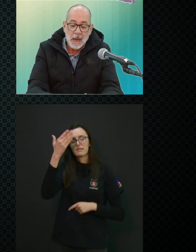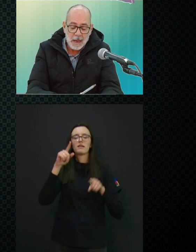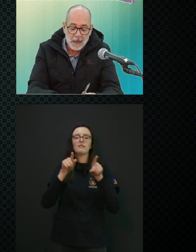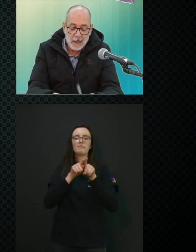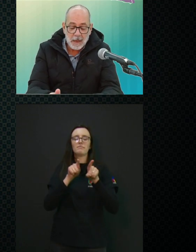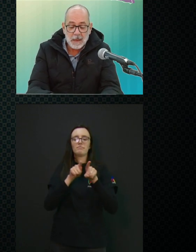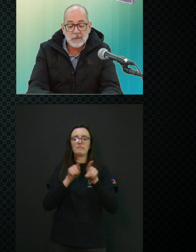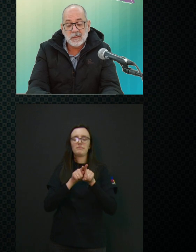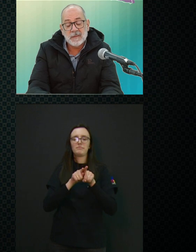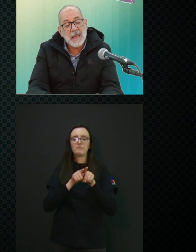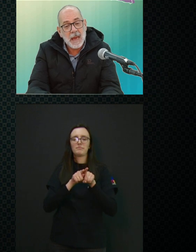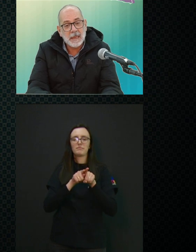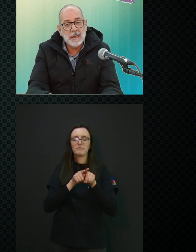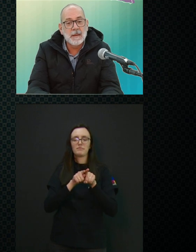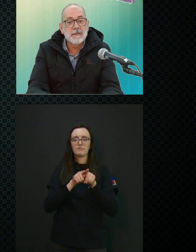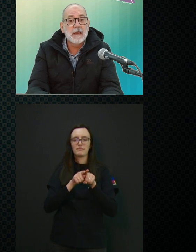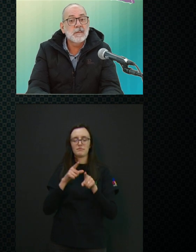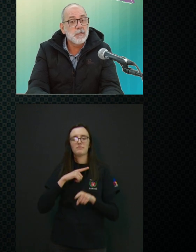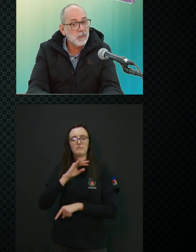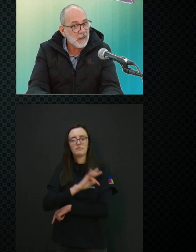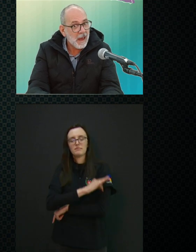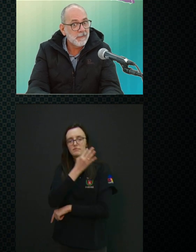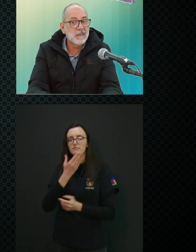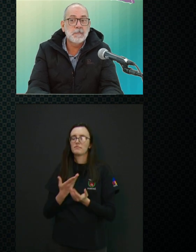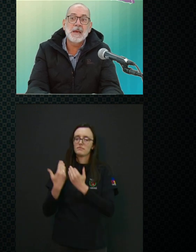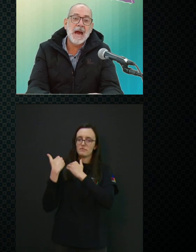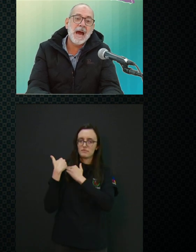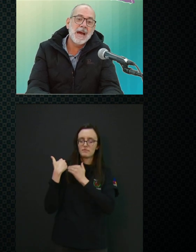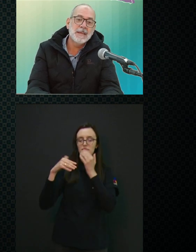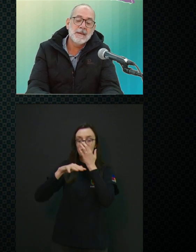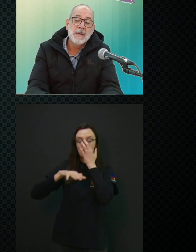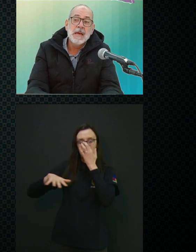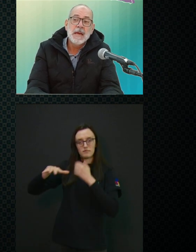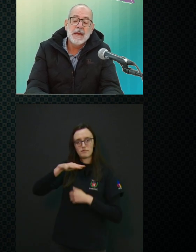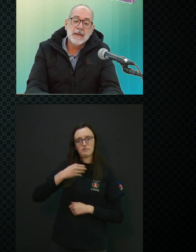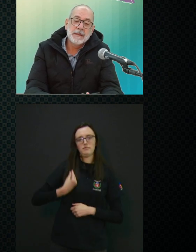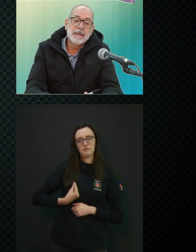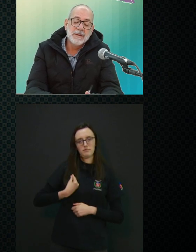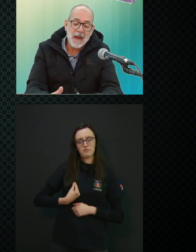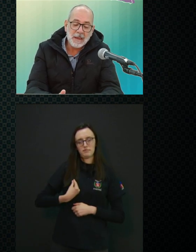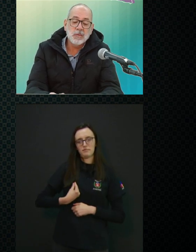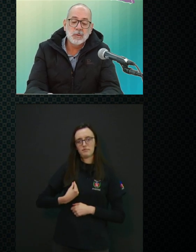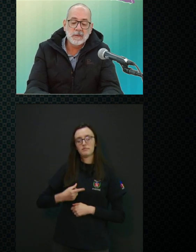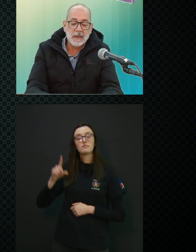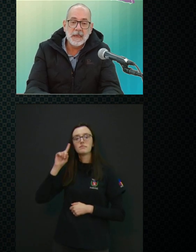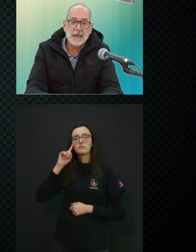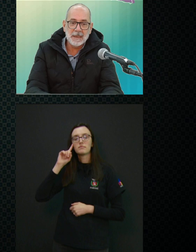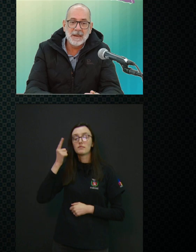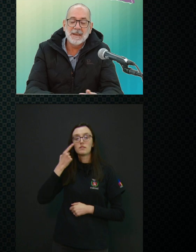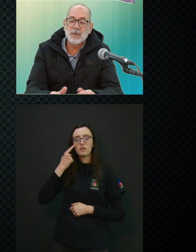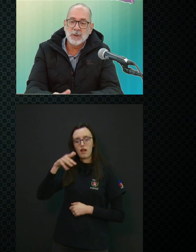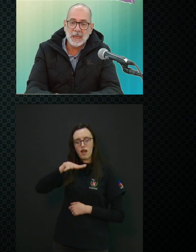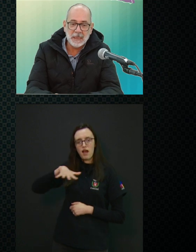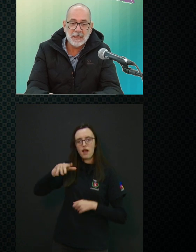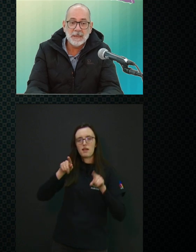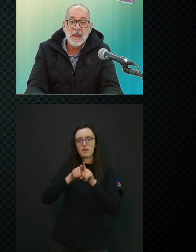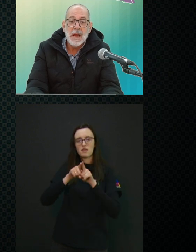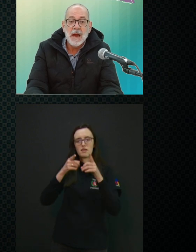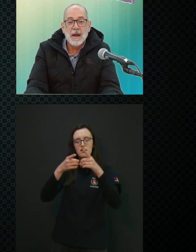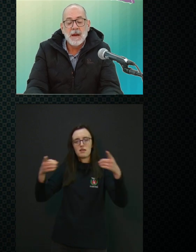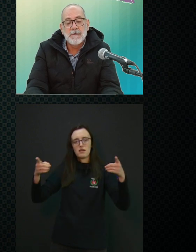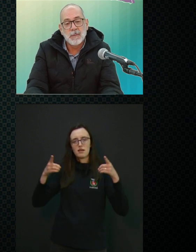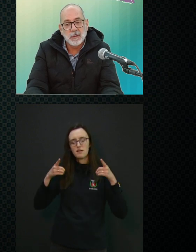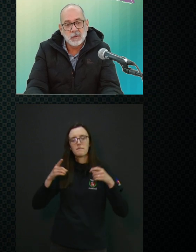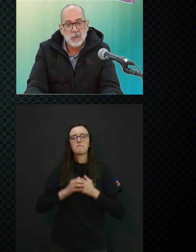as técnicas responsáveis pela área da surdocegueira, né, do DEIM,